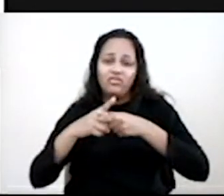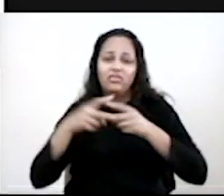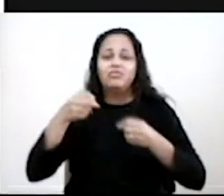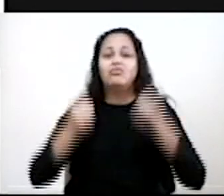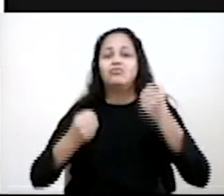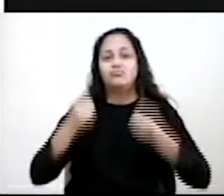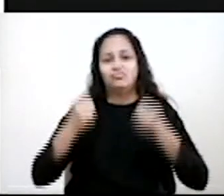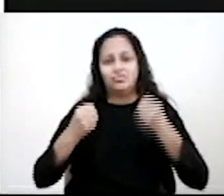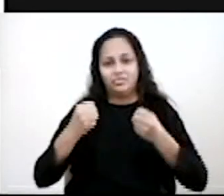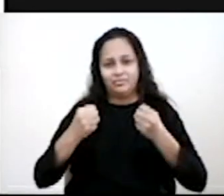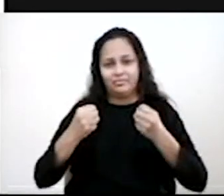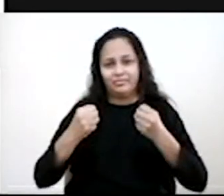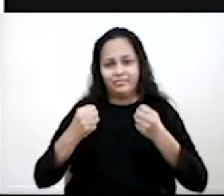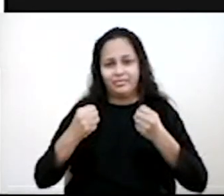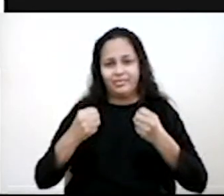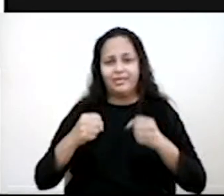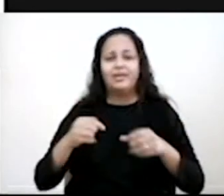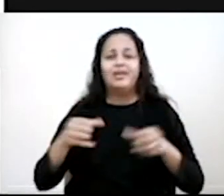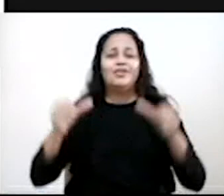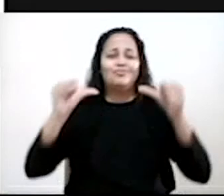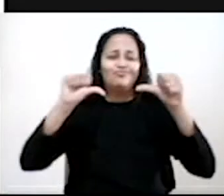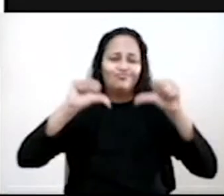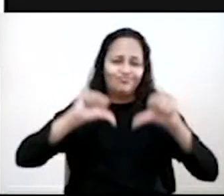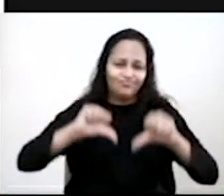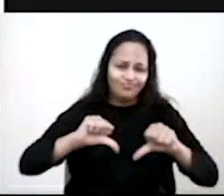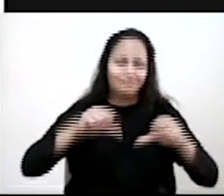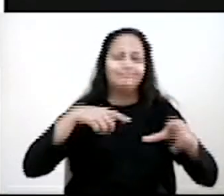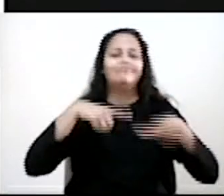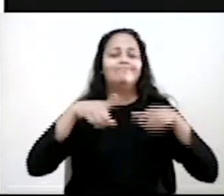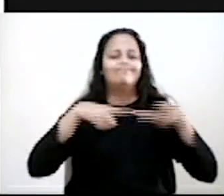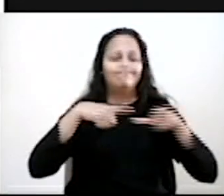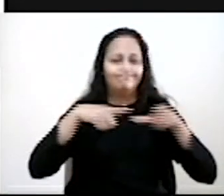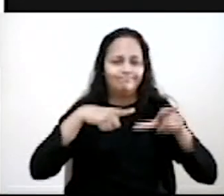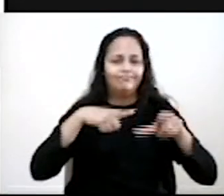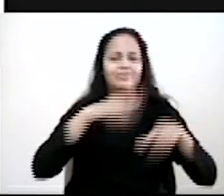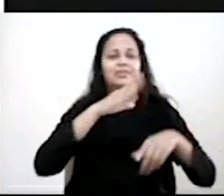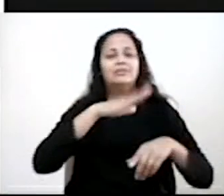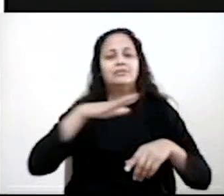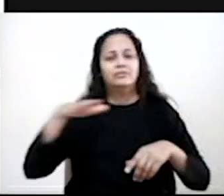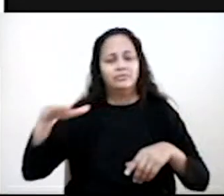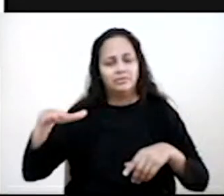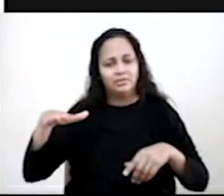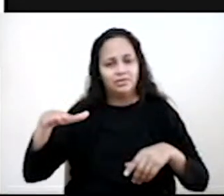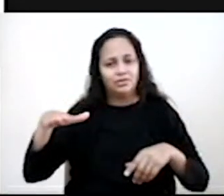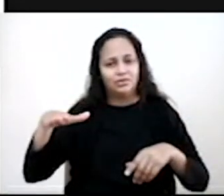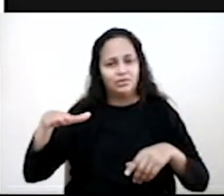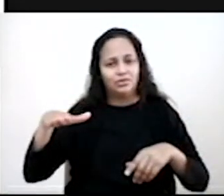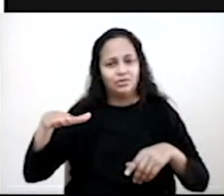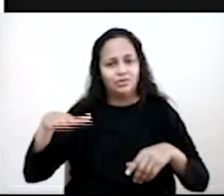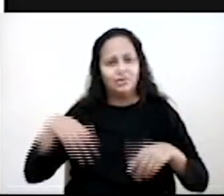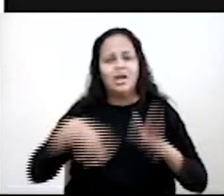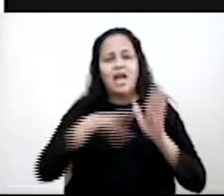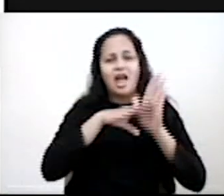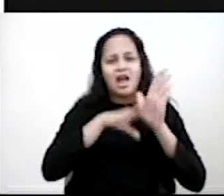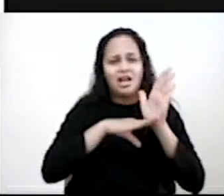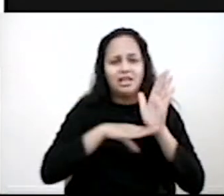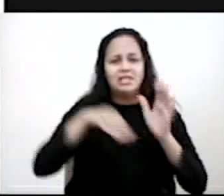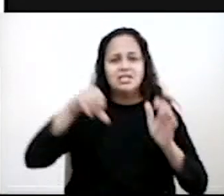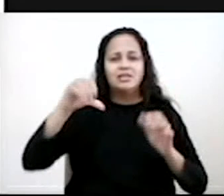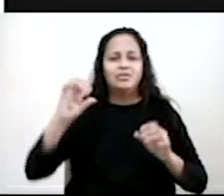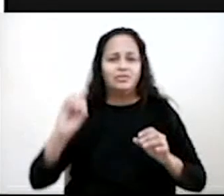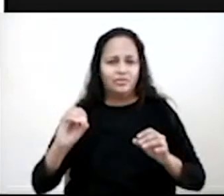essas atividades, elas estão aí entre as piores formas de trabalho infantil. Está lá naquela lista dos 90. Por quê? Pode dar